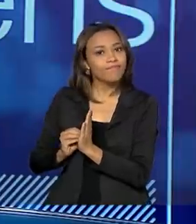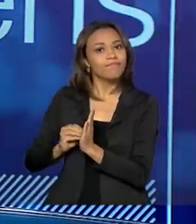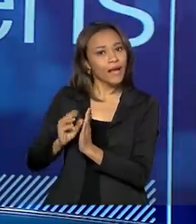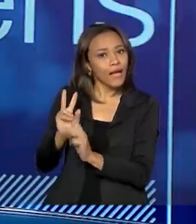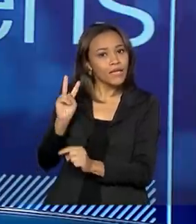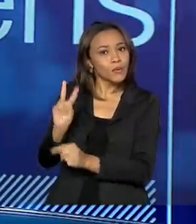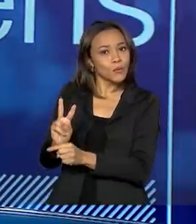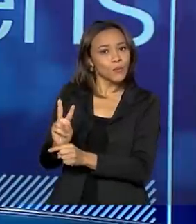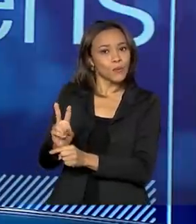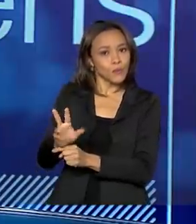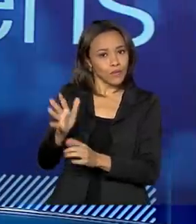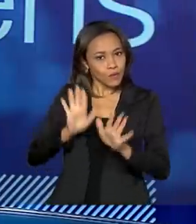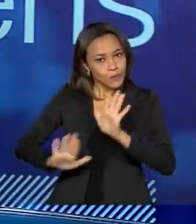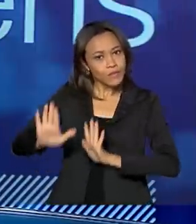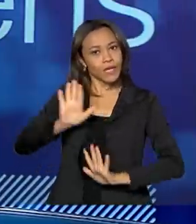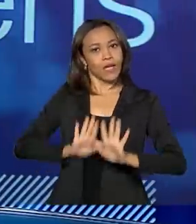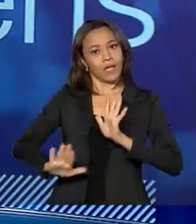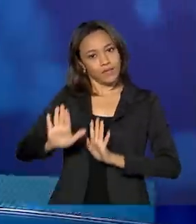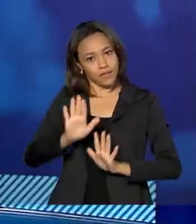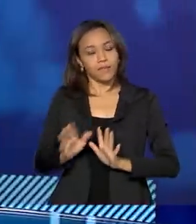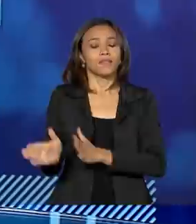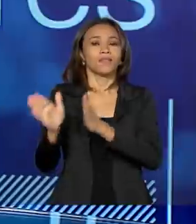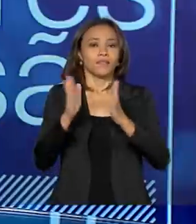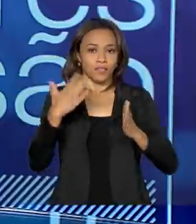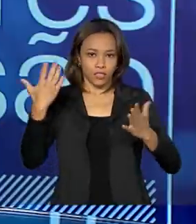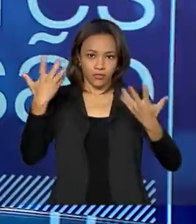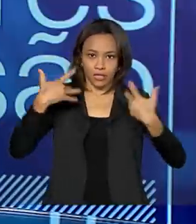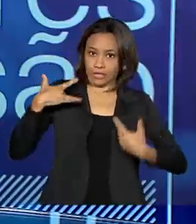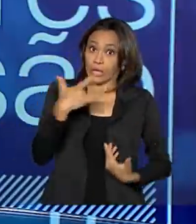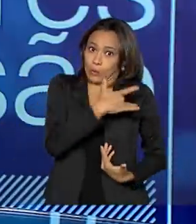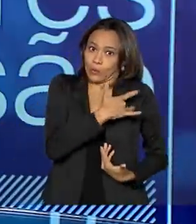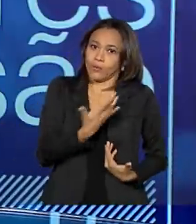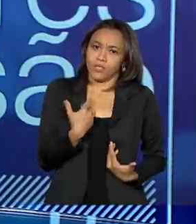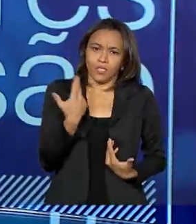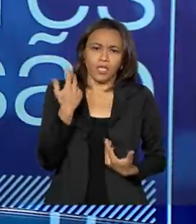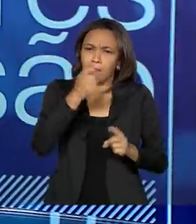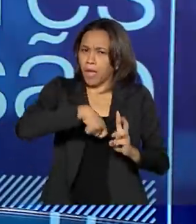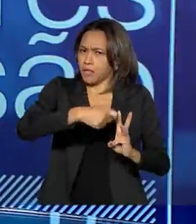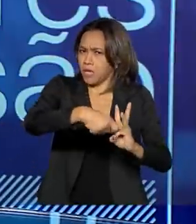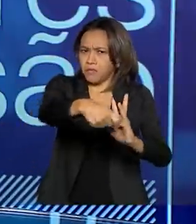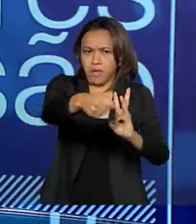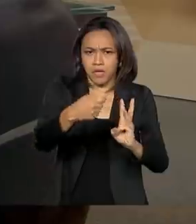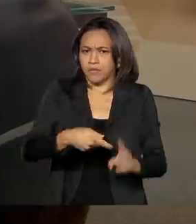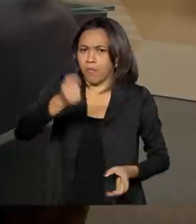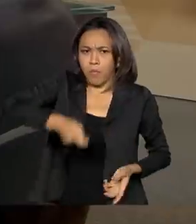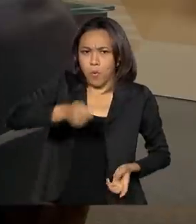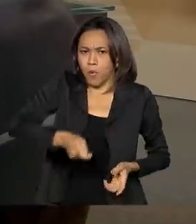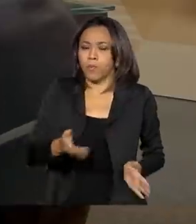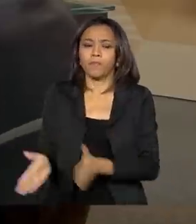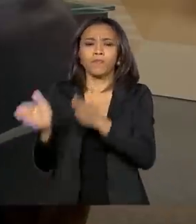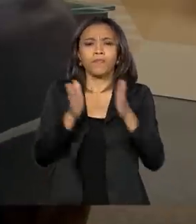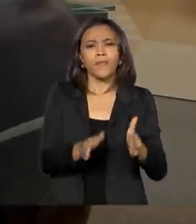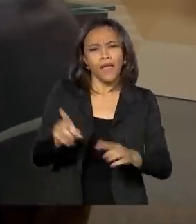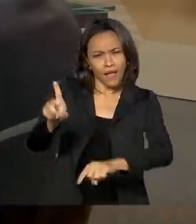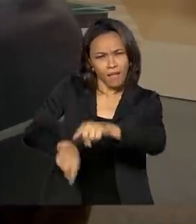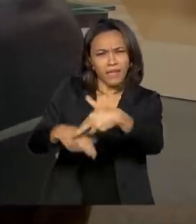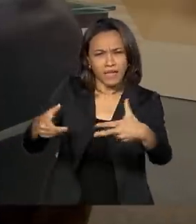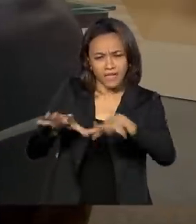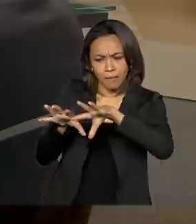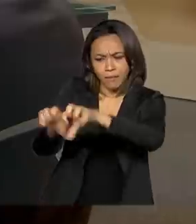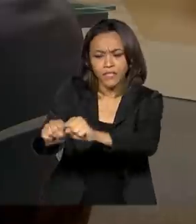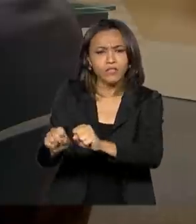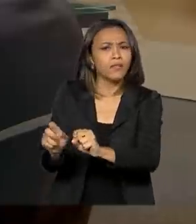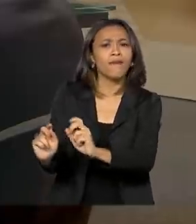sanitárias e os leilões ocorrem aí mensalmente. E são bens apreendidos do tráfico de